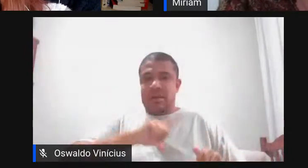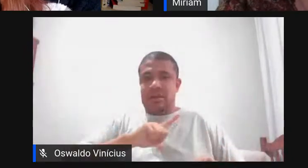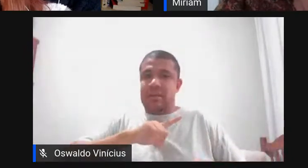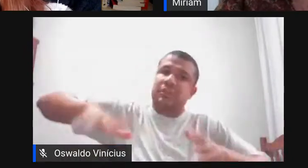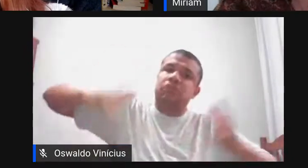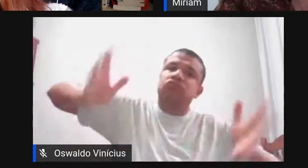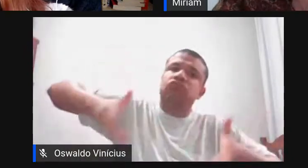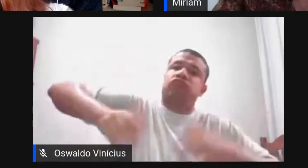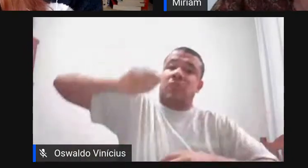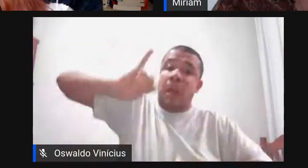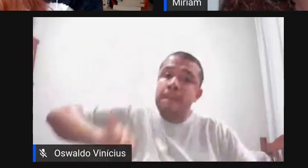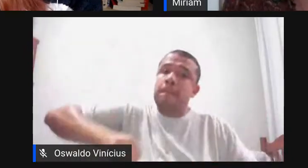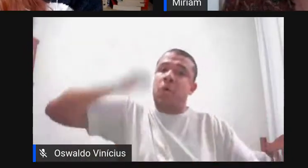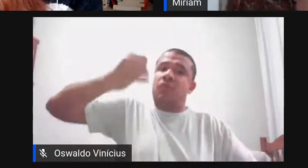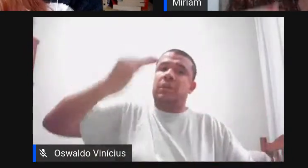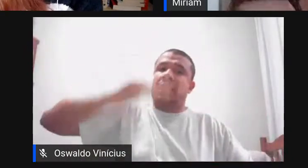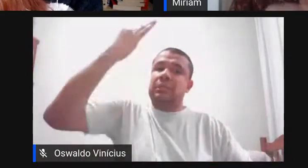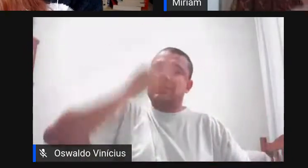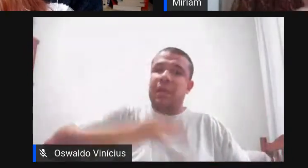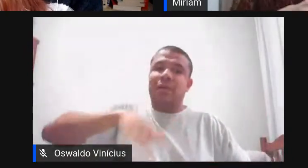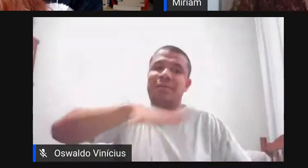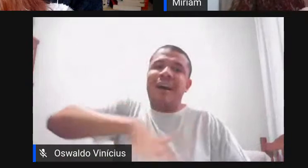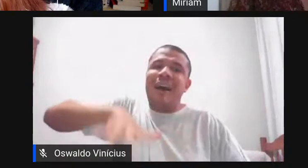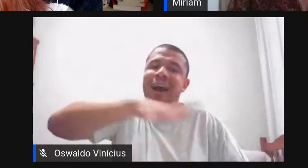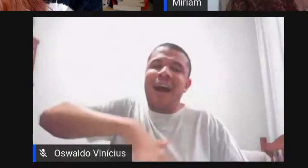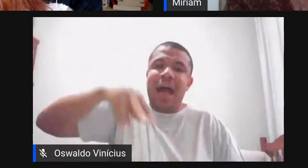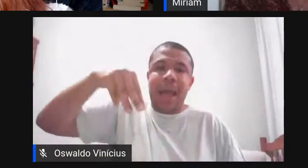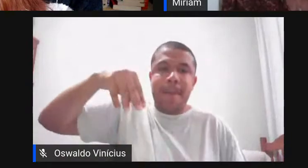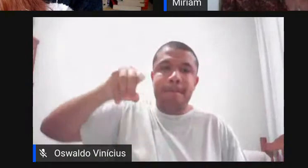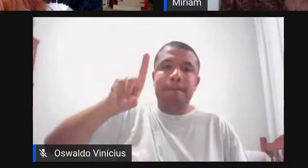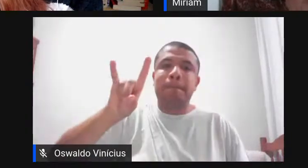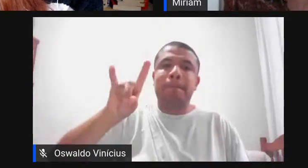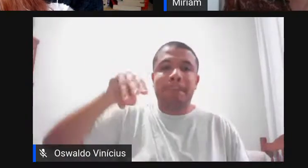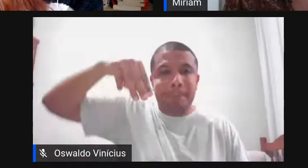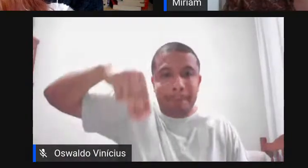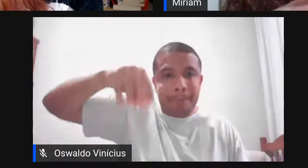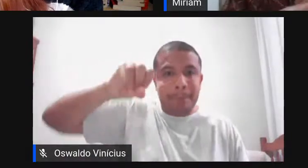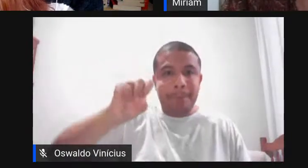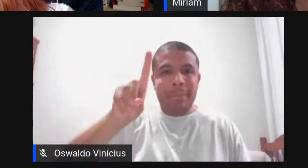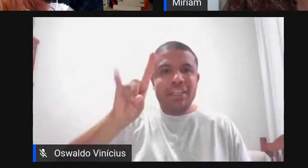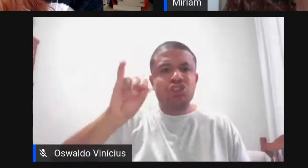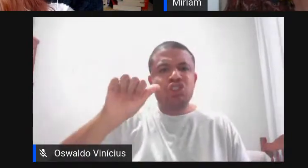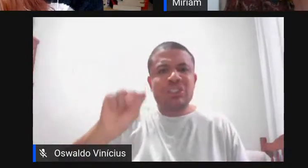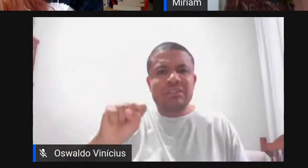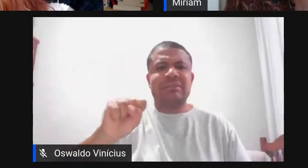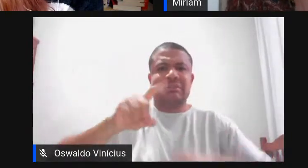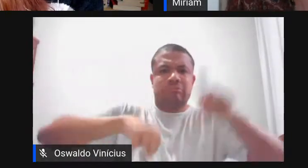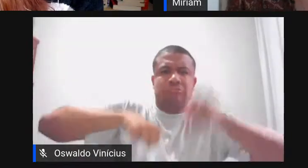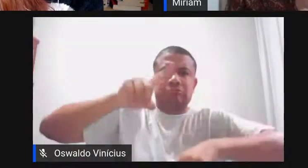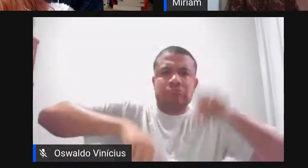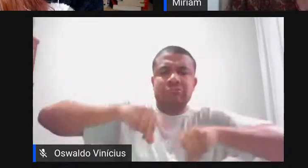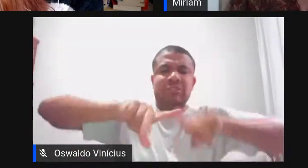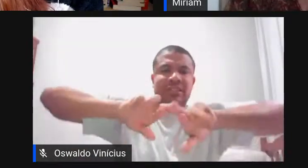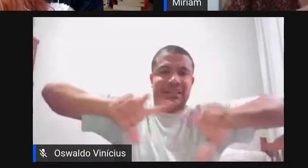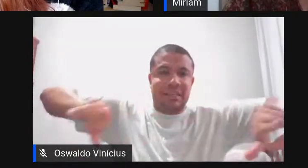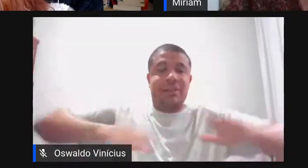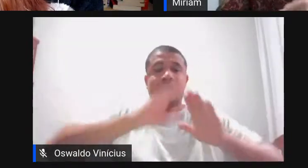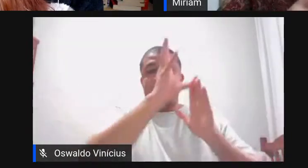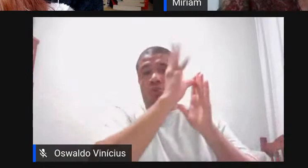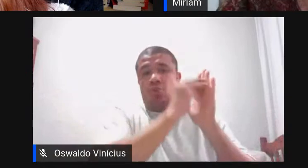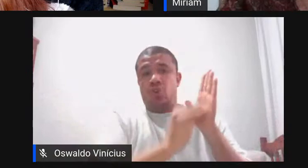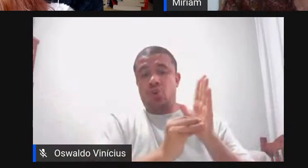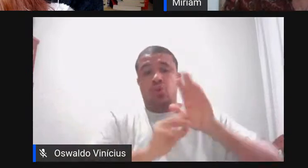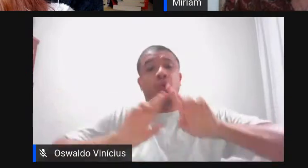proveito né das várias mídias de uma mesma história narrada de várias maneiras de conteúdos diferentes exatamente